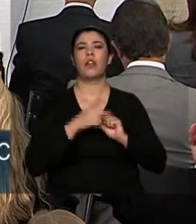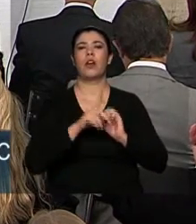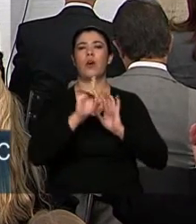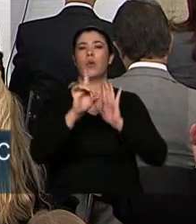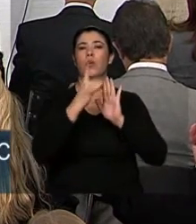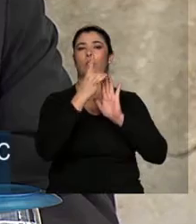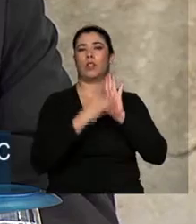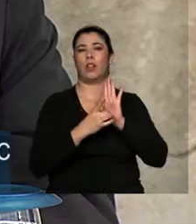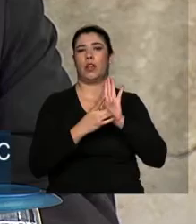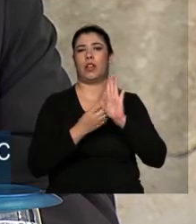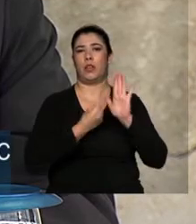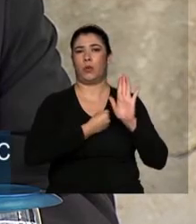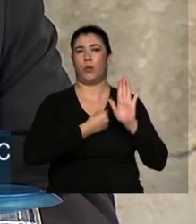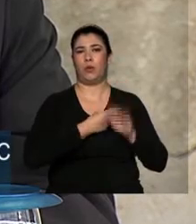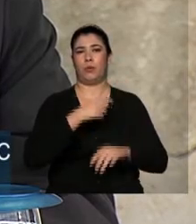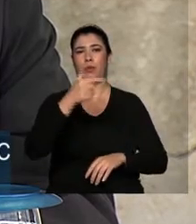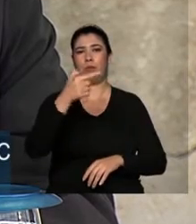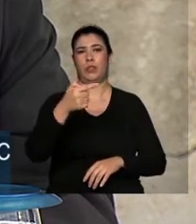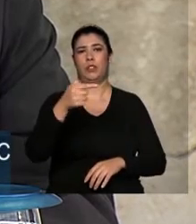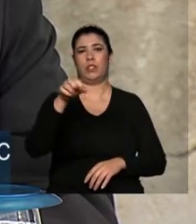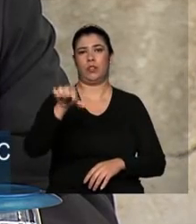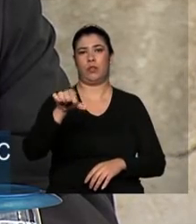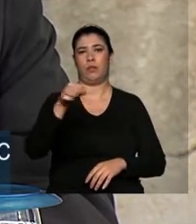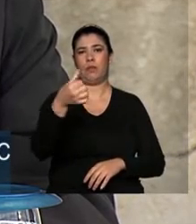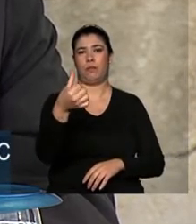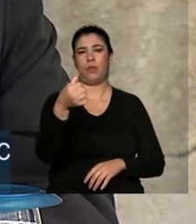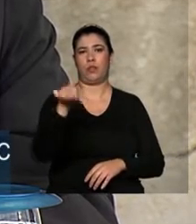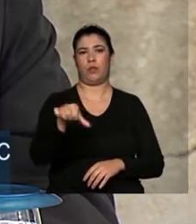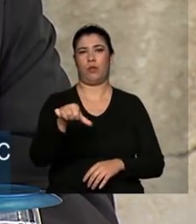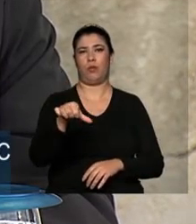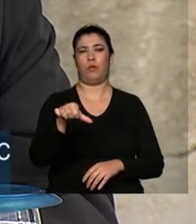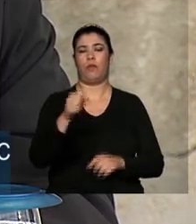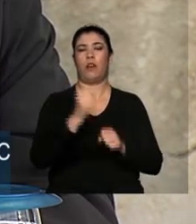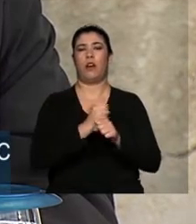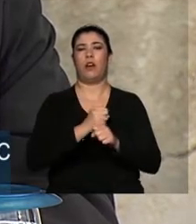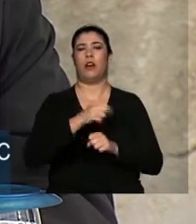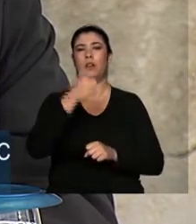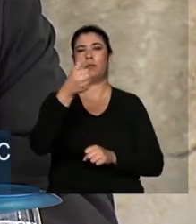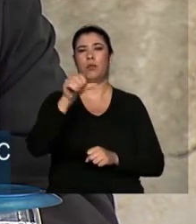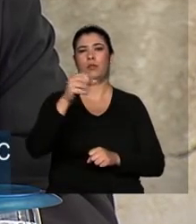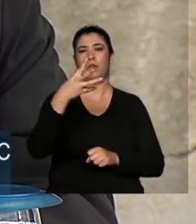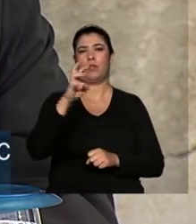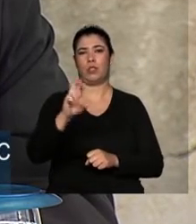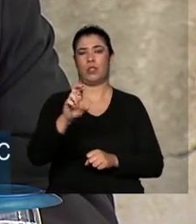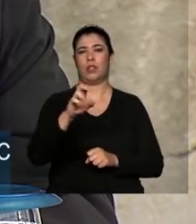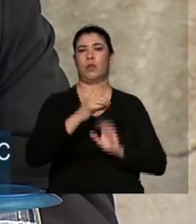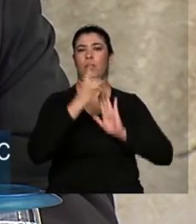decreto 7969, de 1945. Decreto-lei.